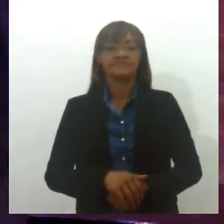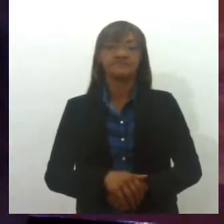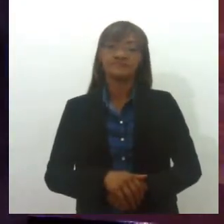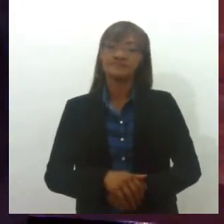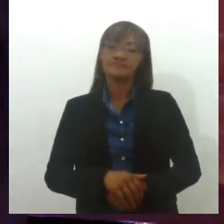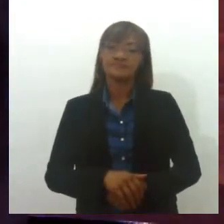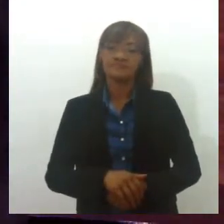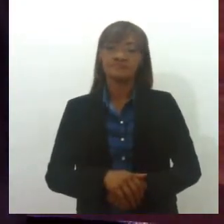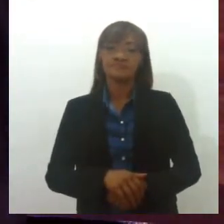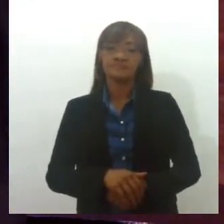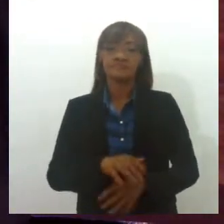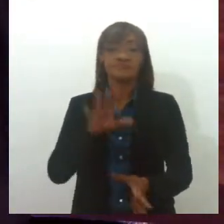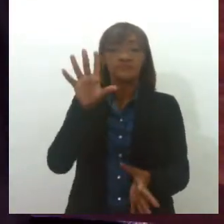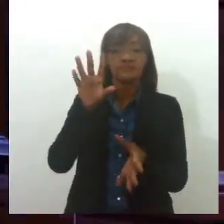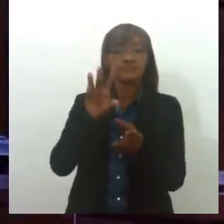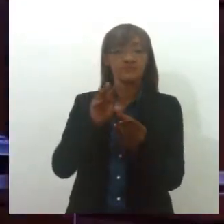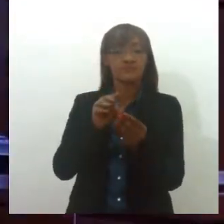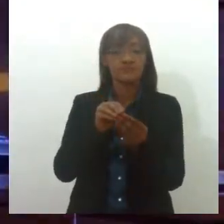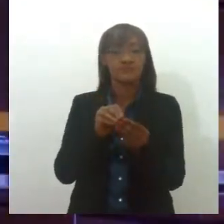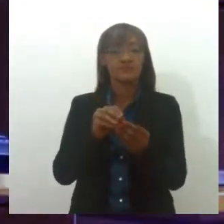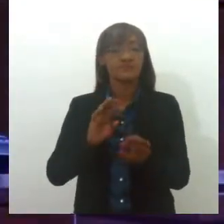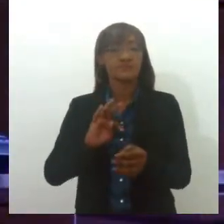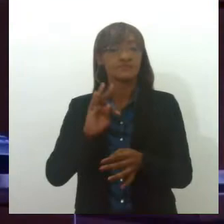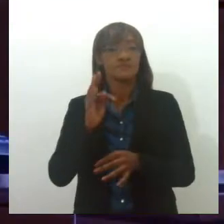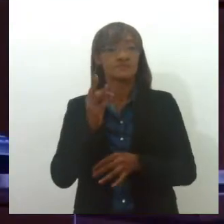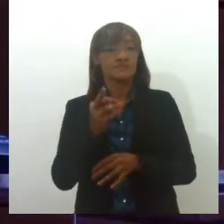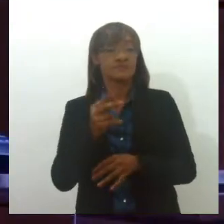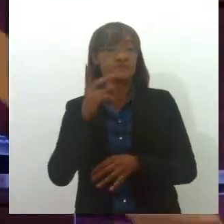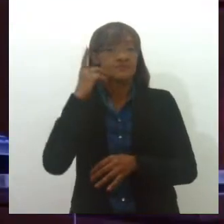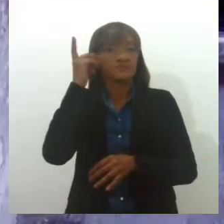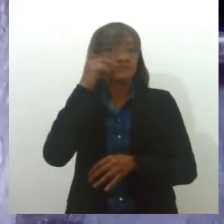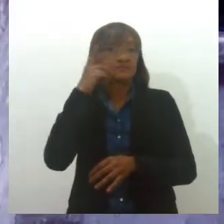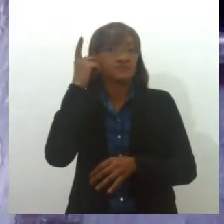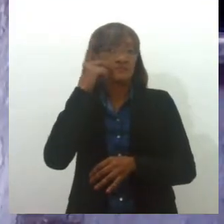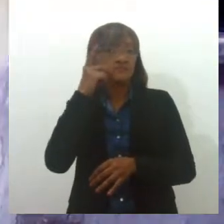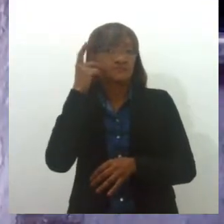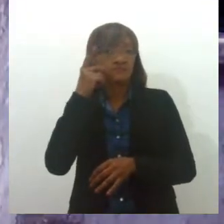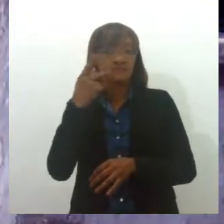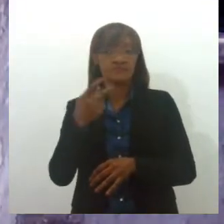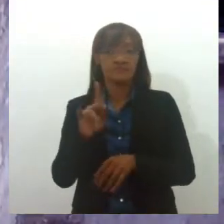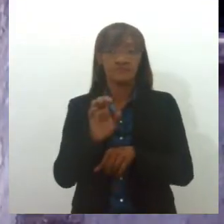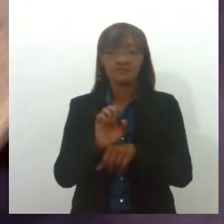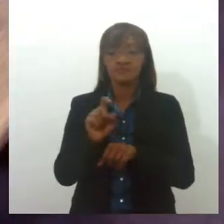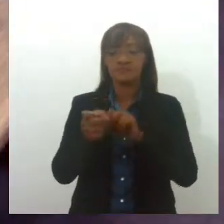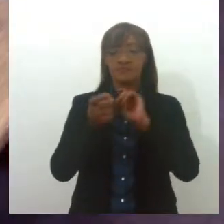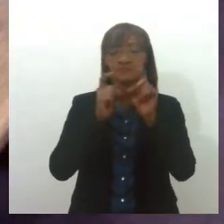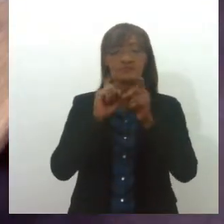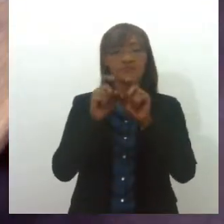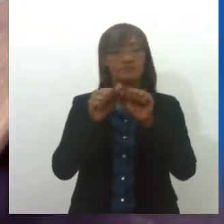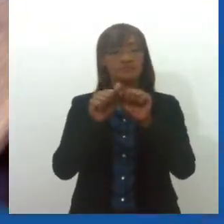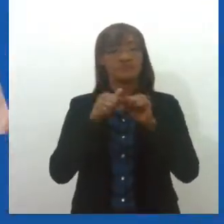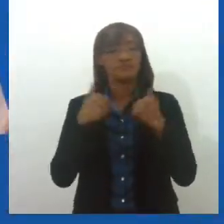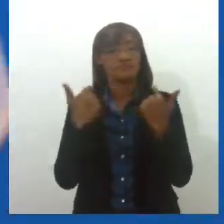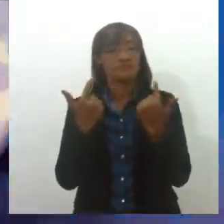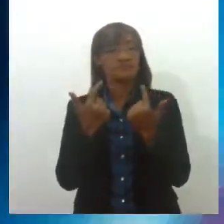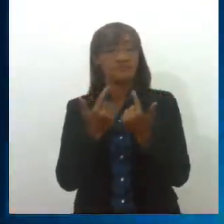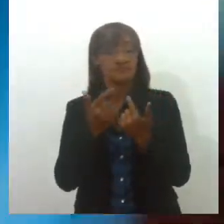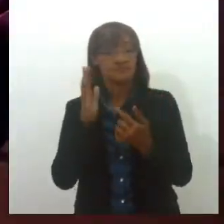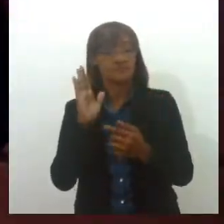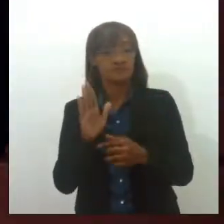Um resumo dos pronunciamentos dos deputados estaduais durante sessão plenária na semana passada.